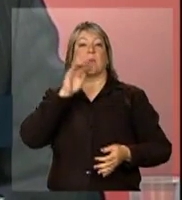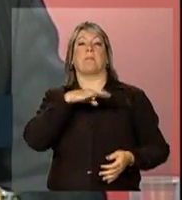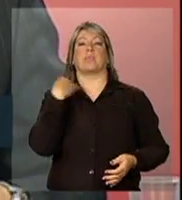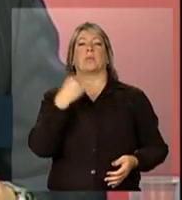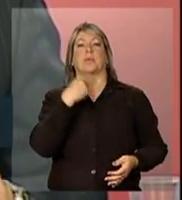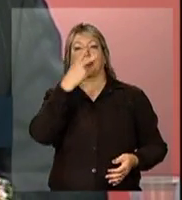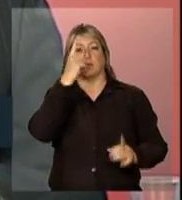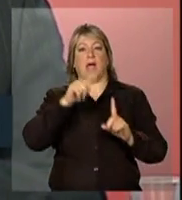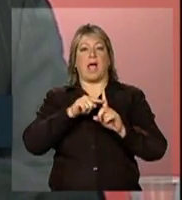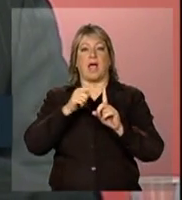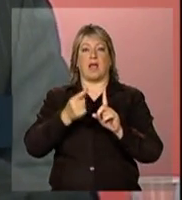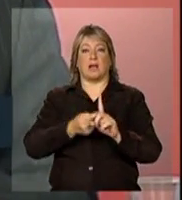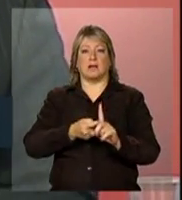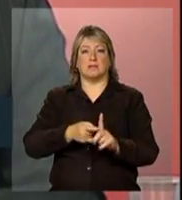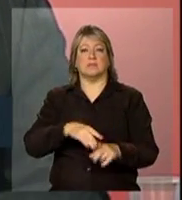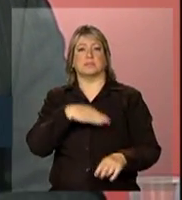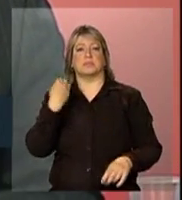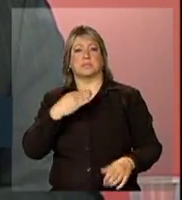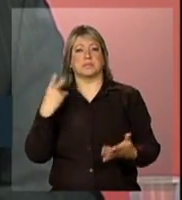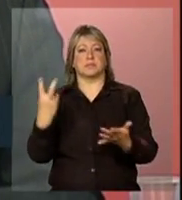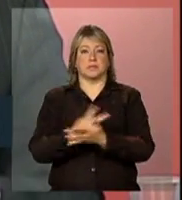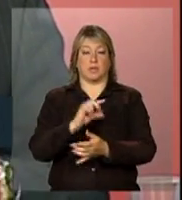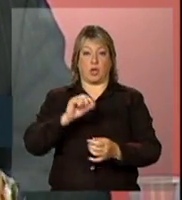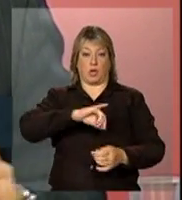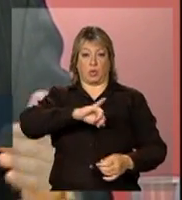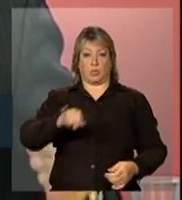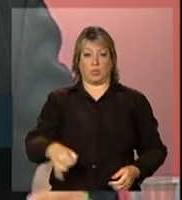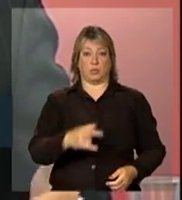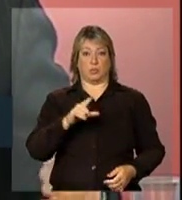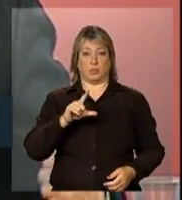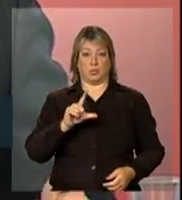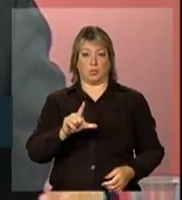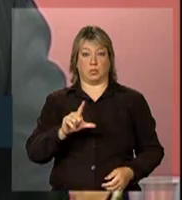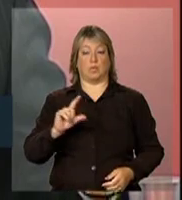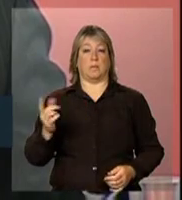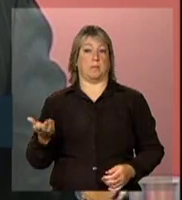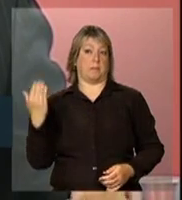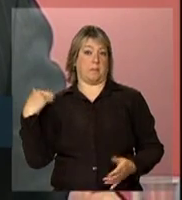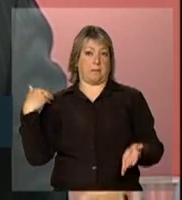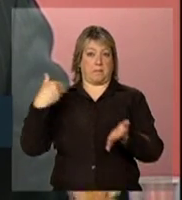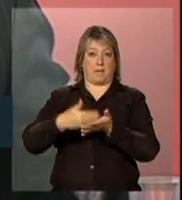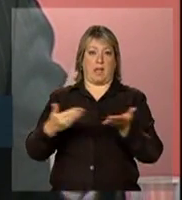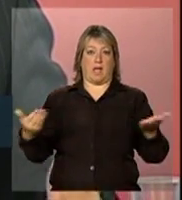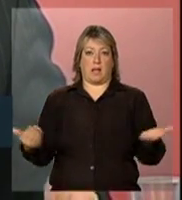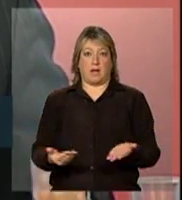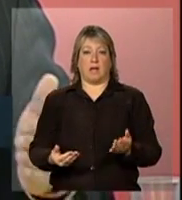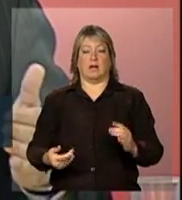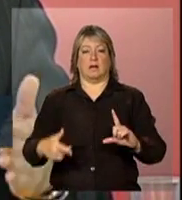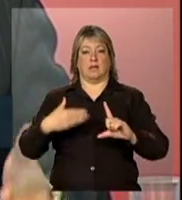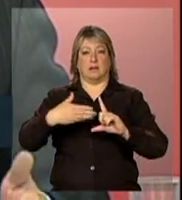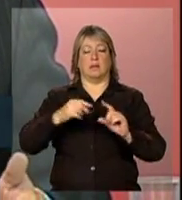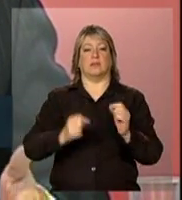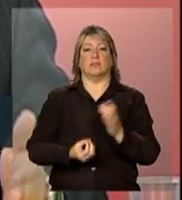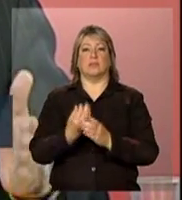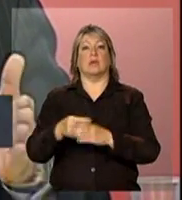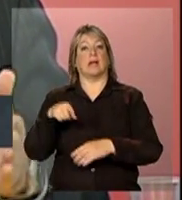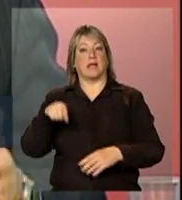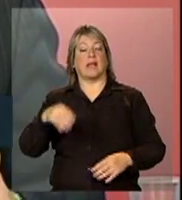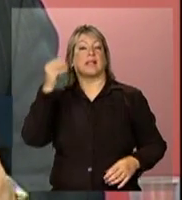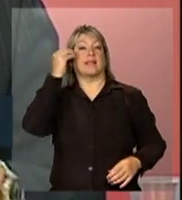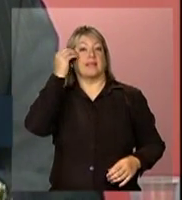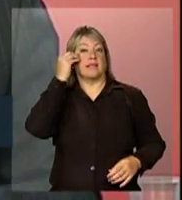E, de julho para cá, o nosso tema em todas as videoconferências mensais foi a implantação do teste rápido